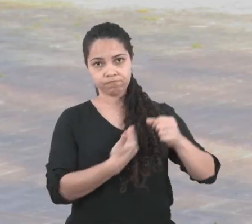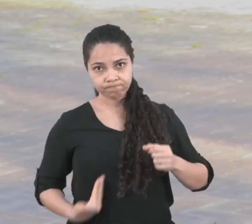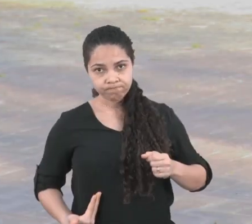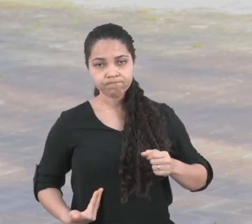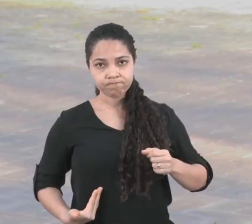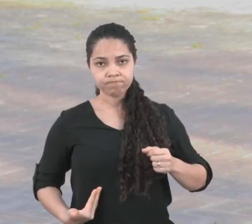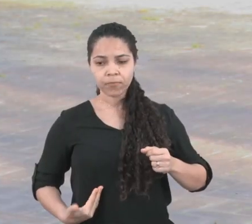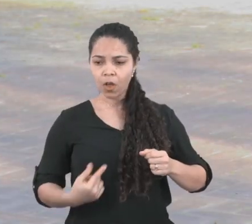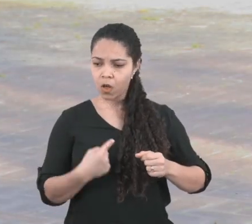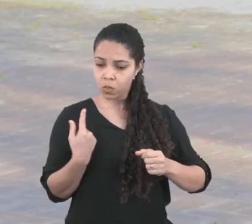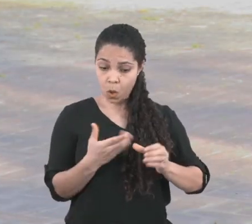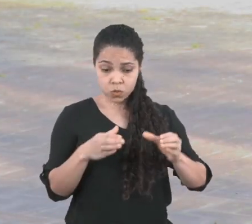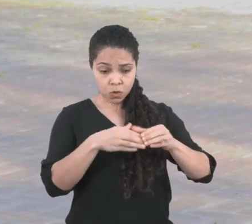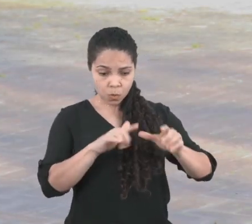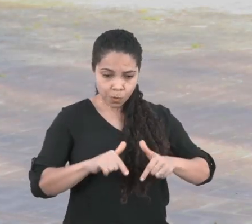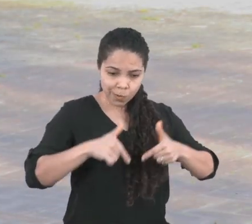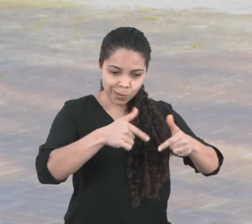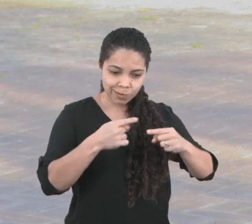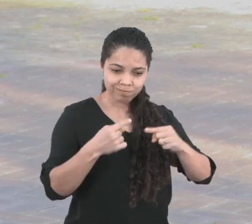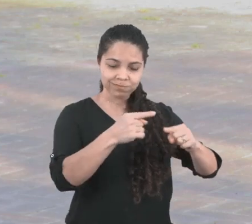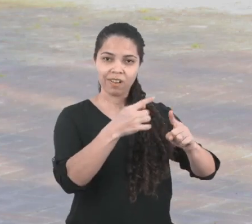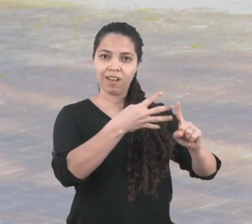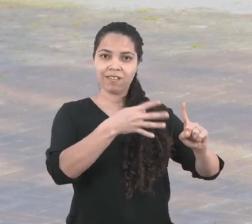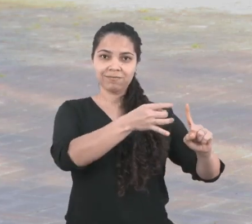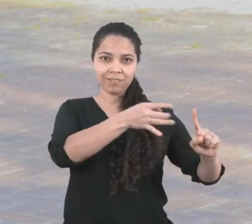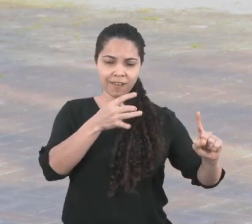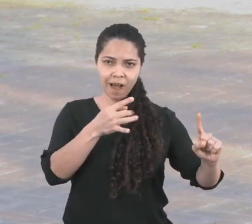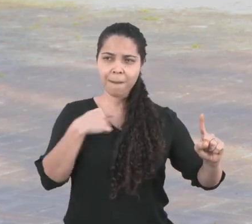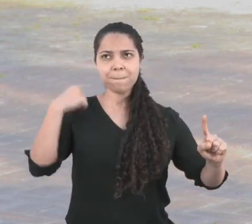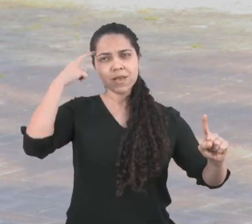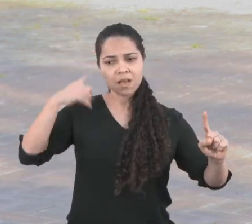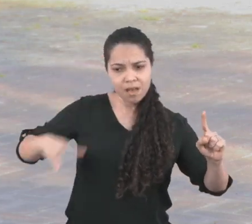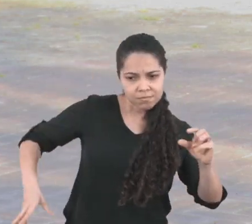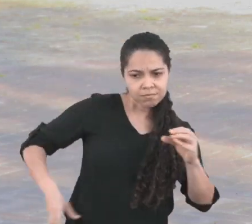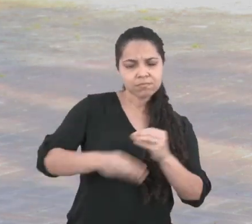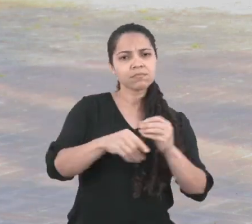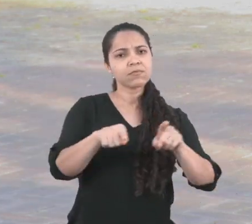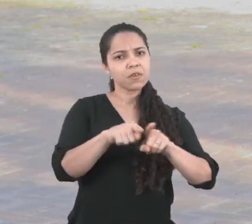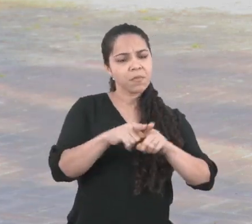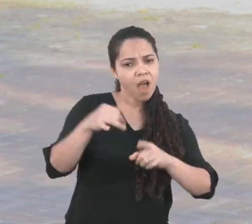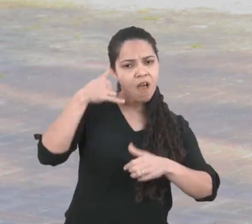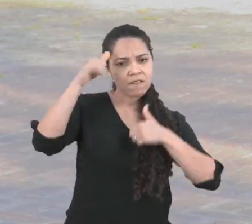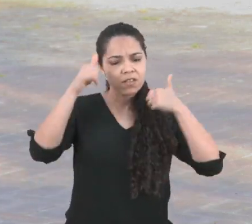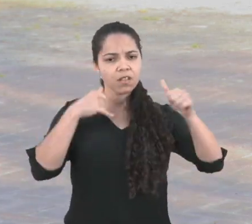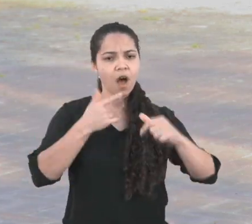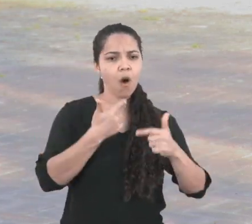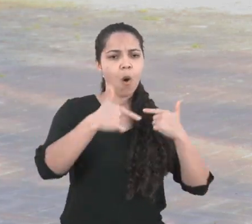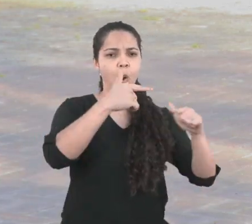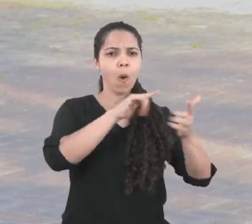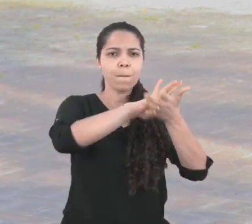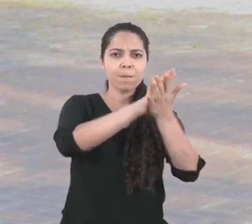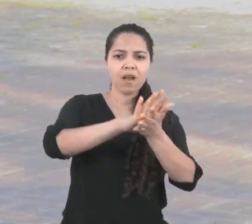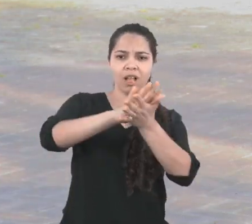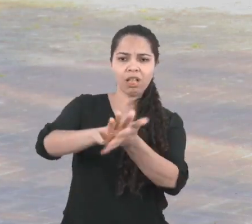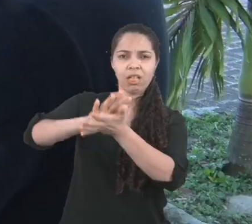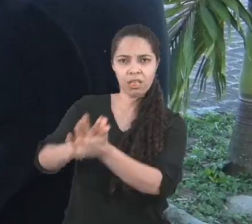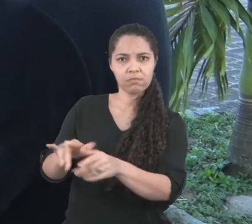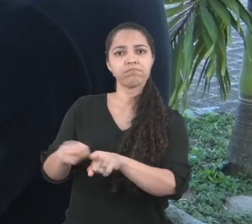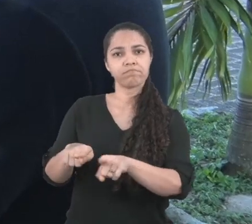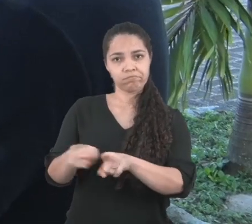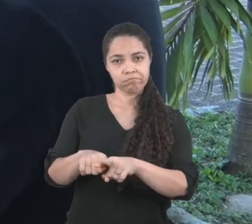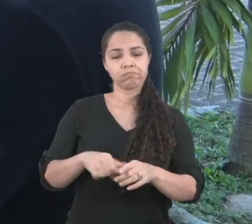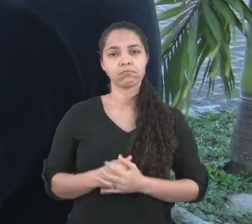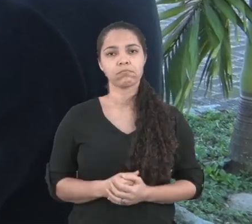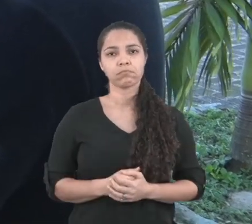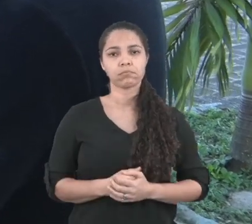lutar contra a LGBTfobia e precisávamos inserir a interseccionalidade na nossa luta. A